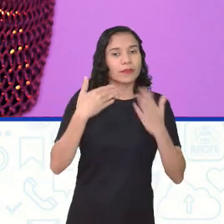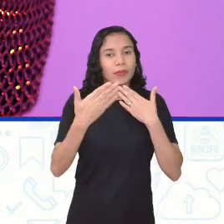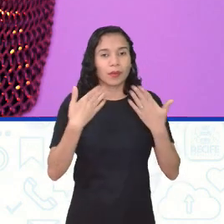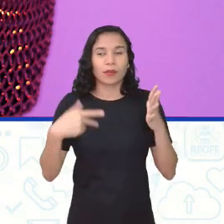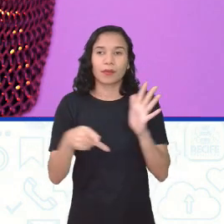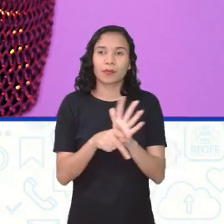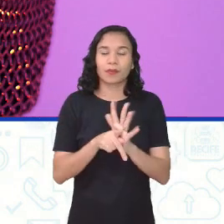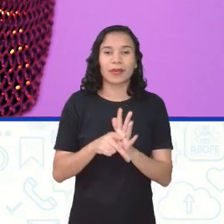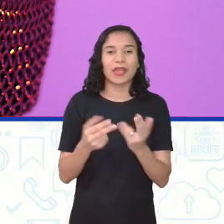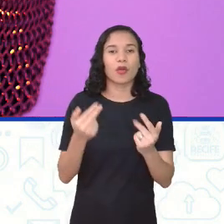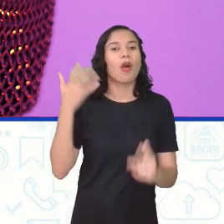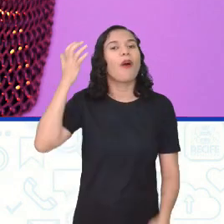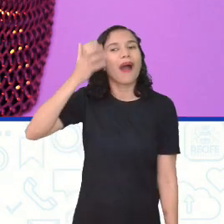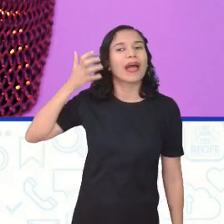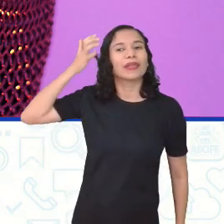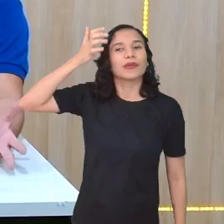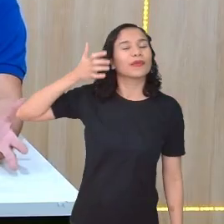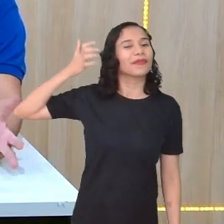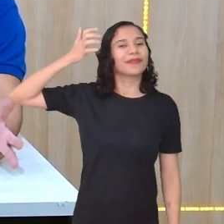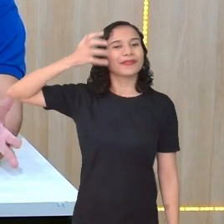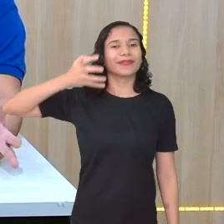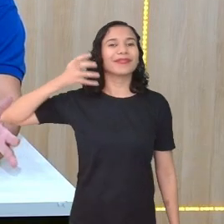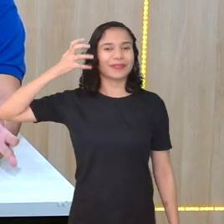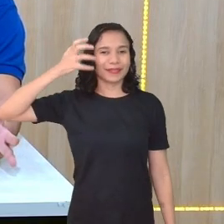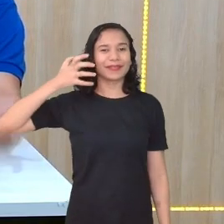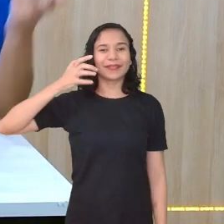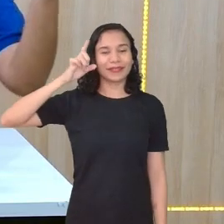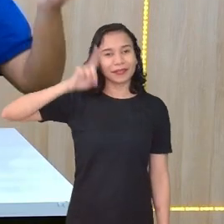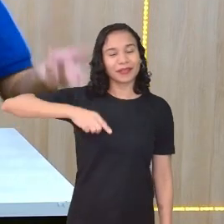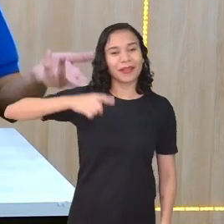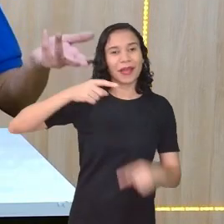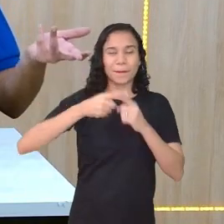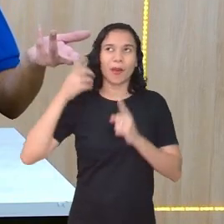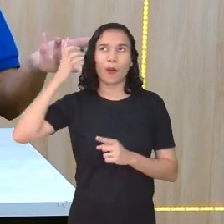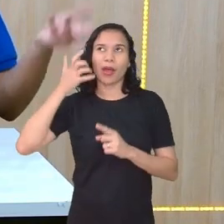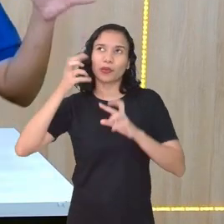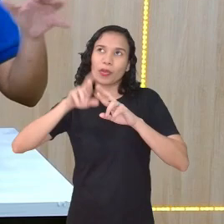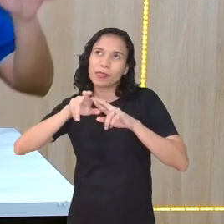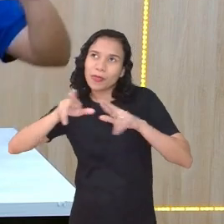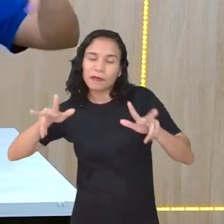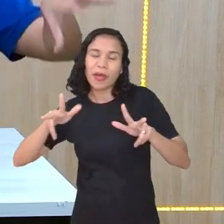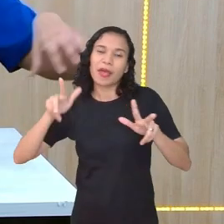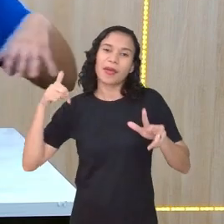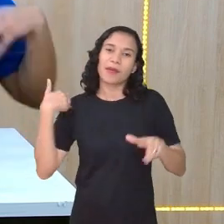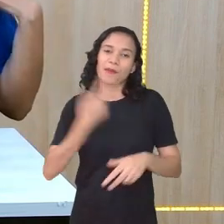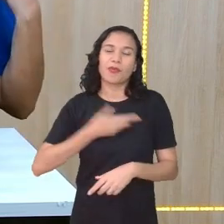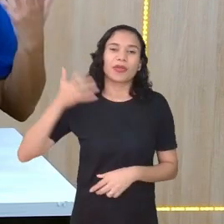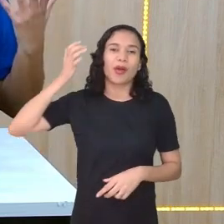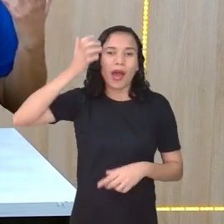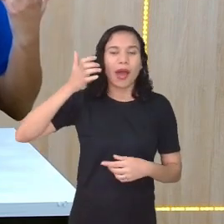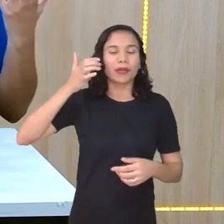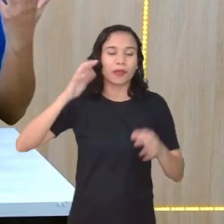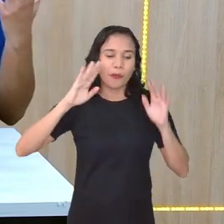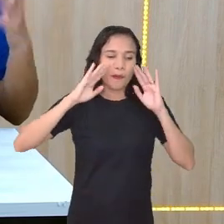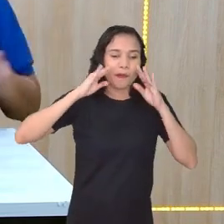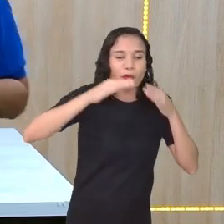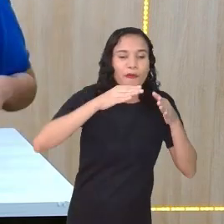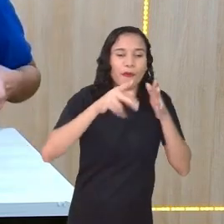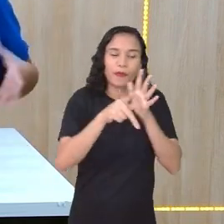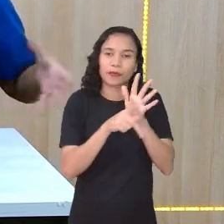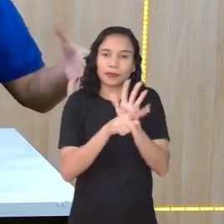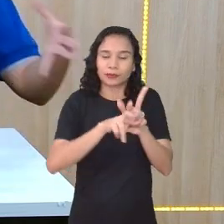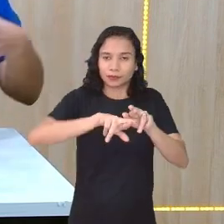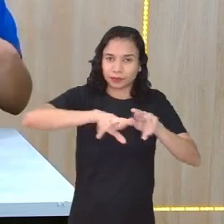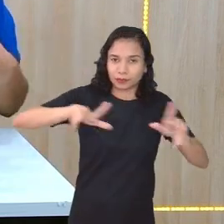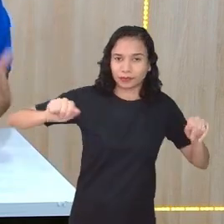de formato radiofônico. O que é isso? Do rádio, gente. Só que é diferente. Por quê? Porque a gente tem outros meios digitais, né? A gente